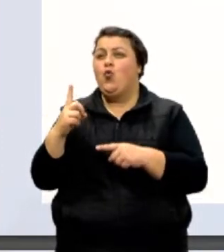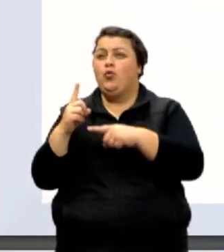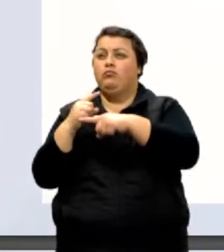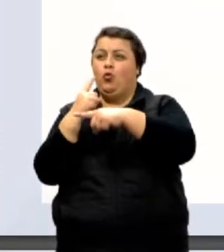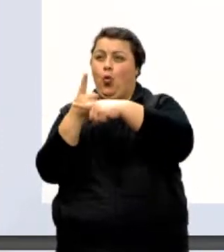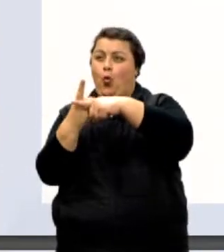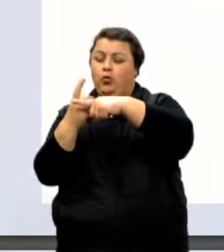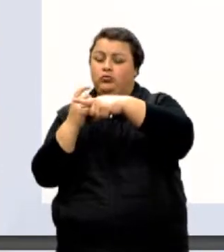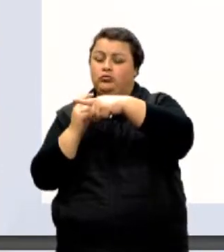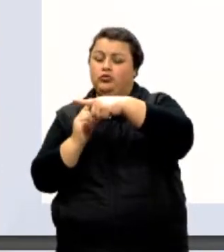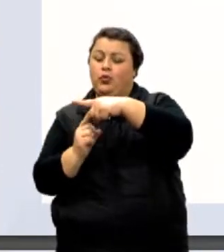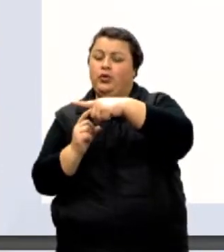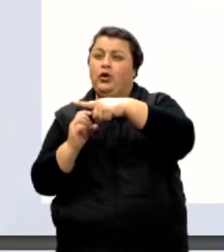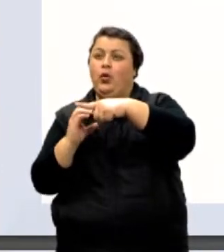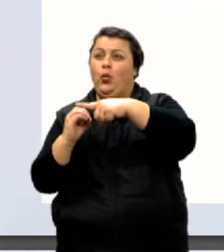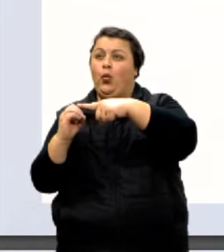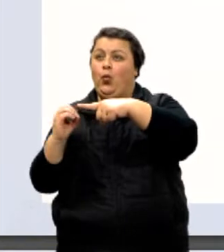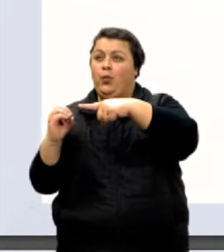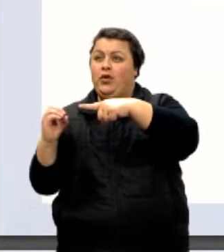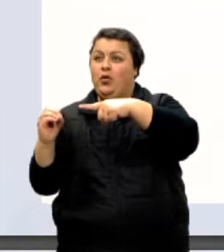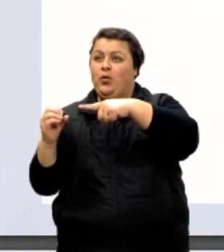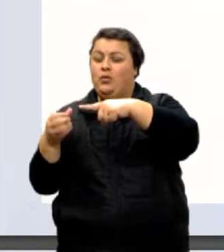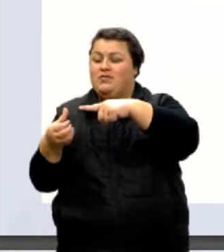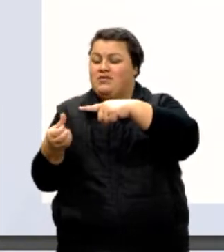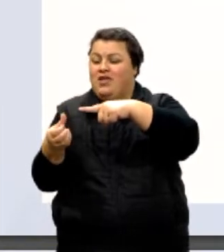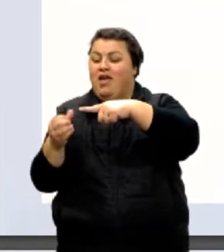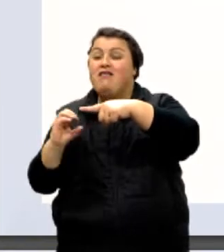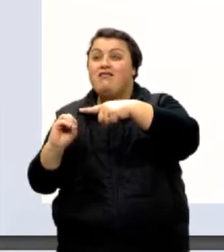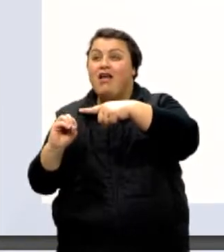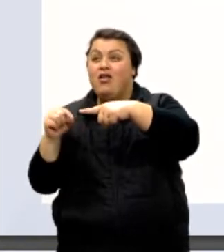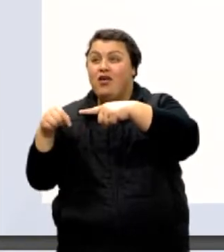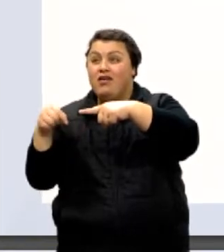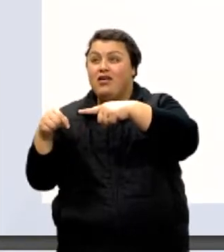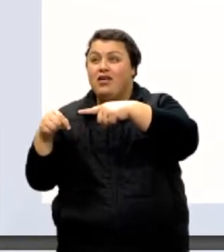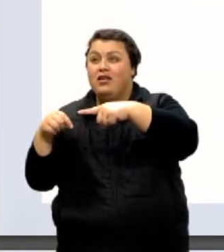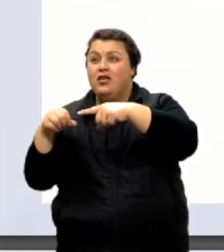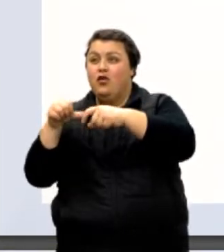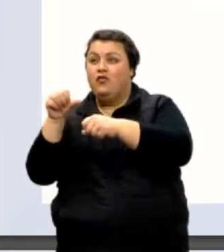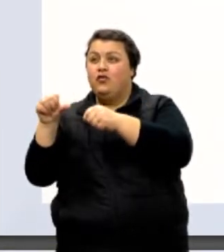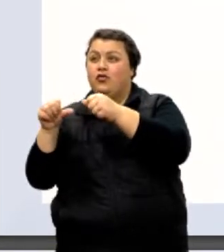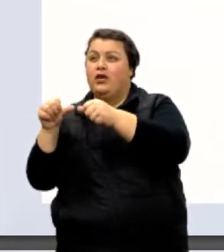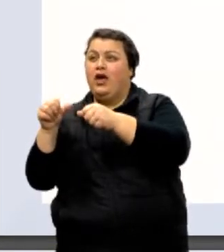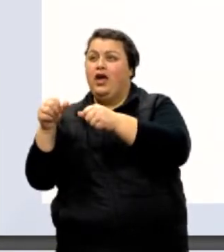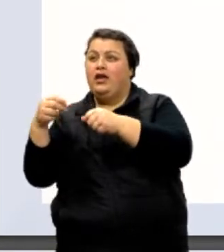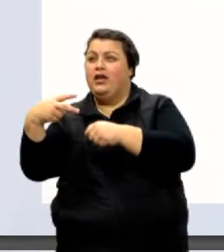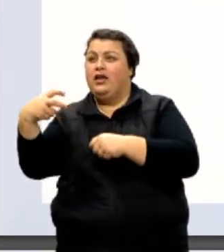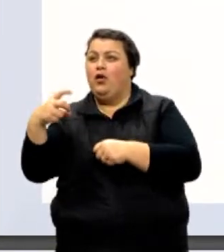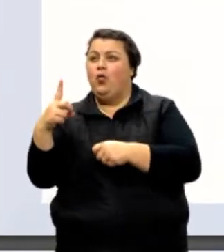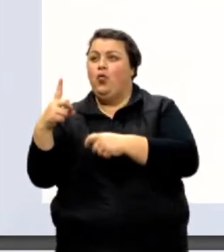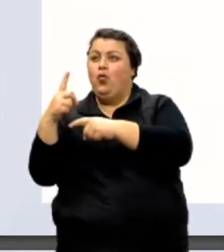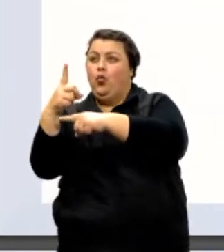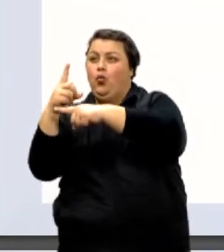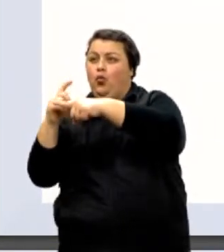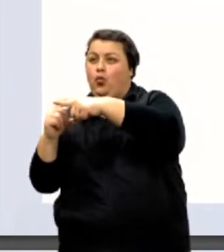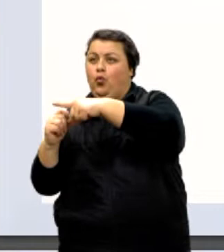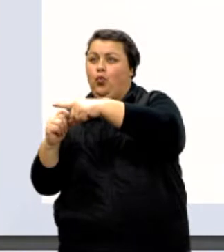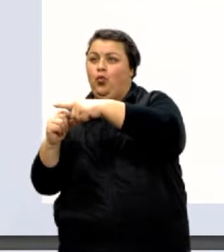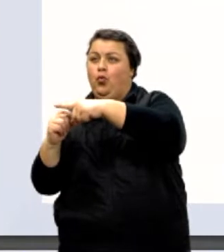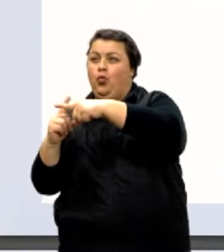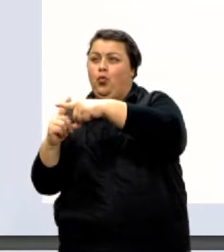um sobre um milhão, seis zeros ali embaixo. Vamos passar para uma potência de dez, um